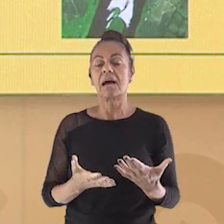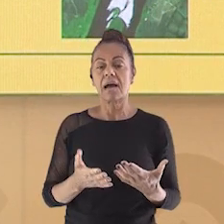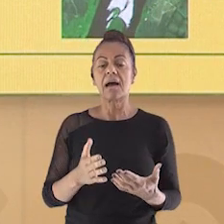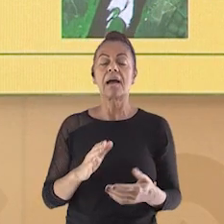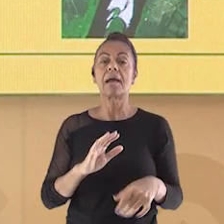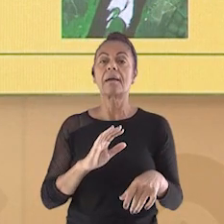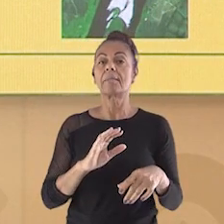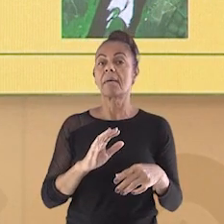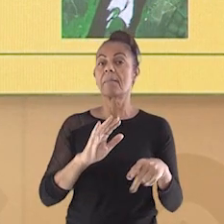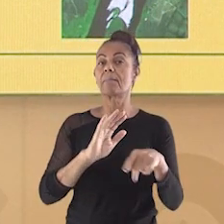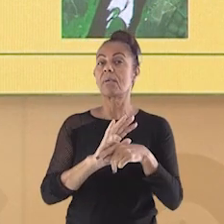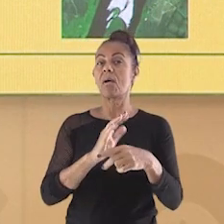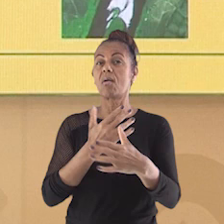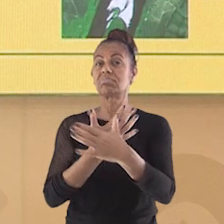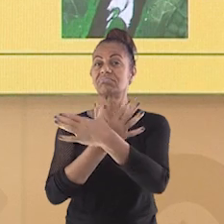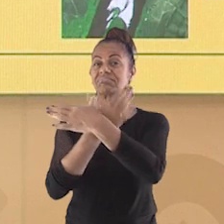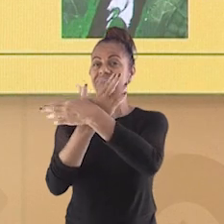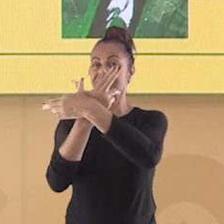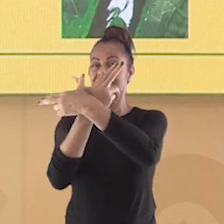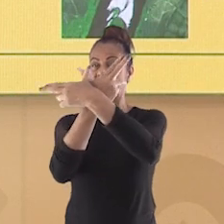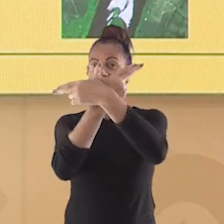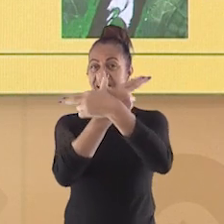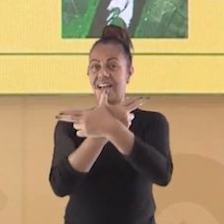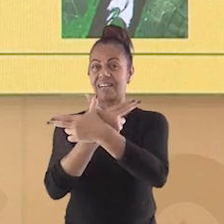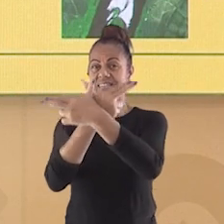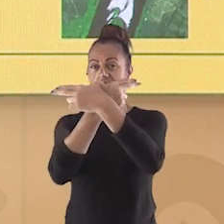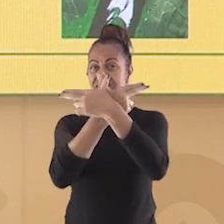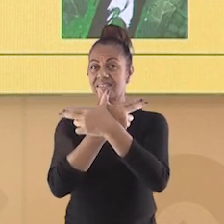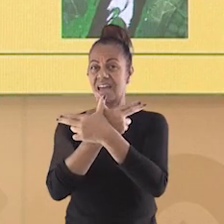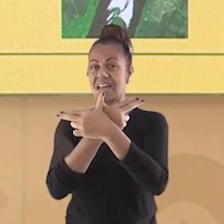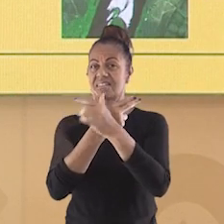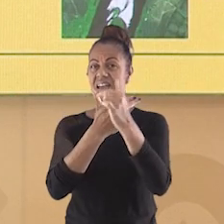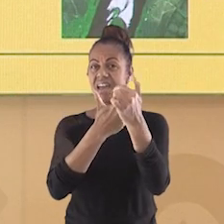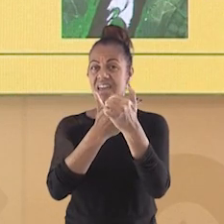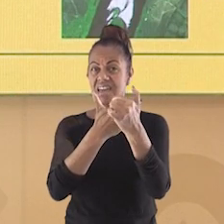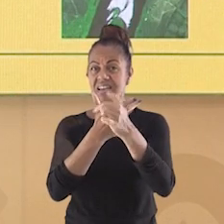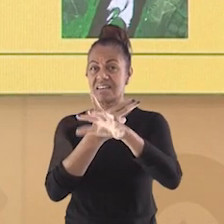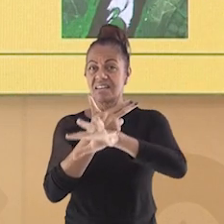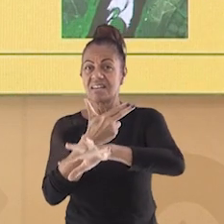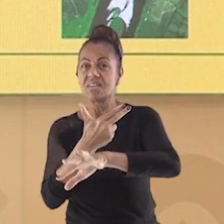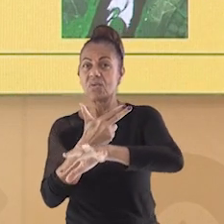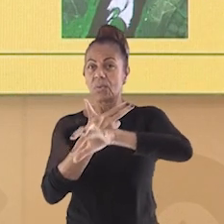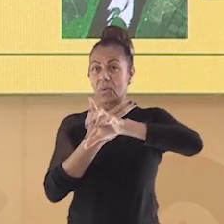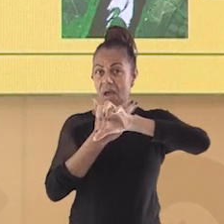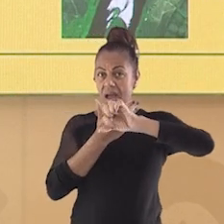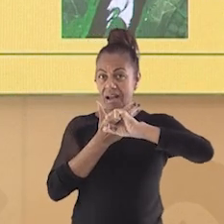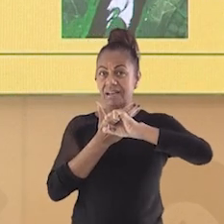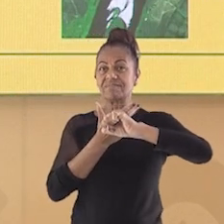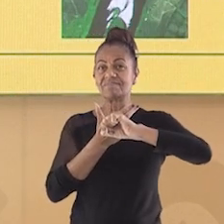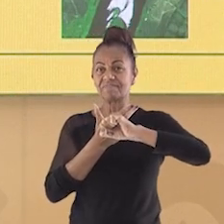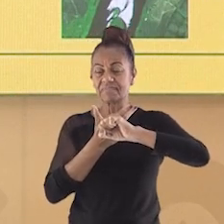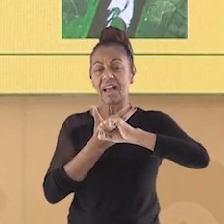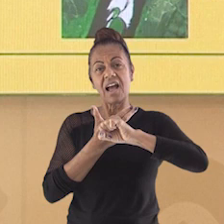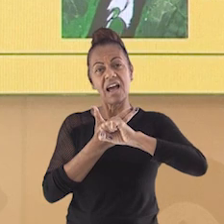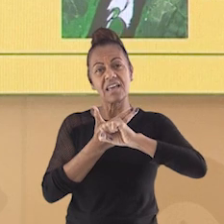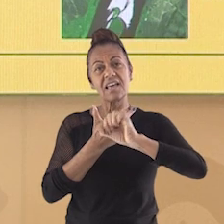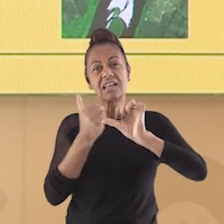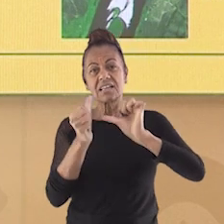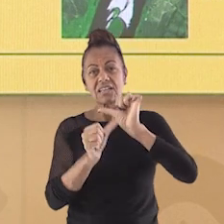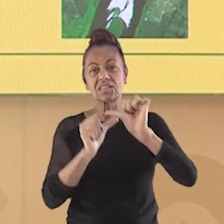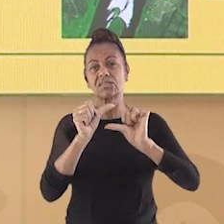satélite, devido à captação da luz pelo satélite de um rio que for mais barrento e